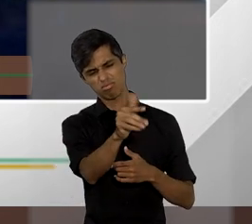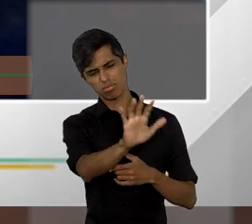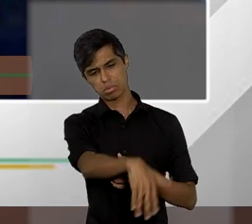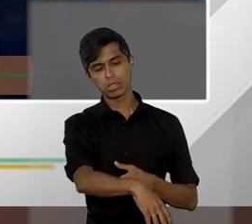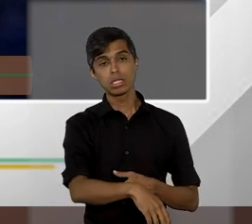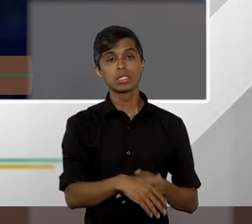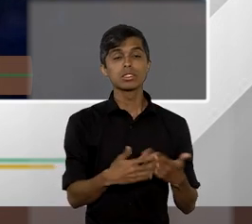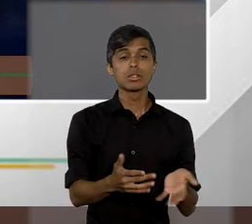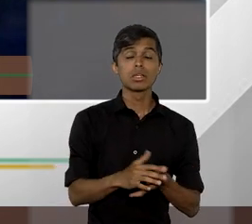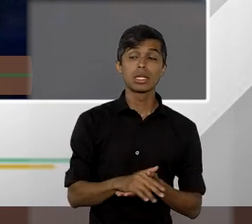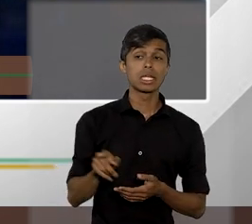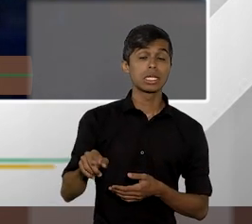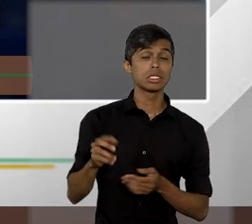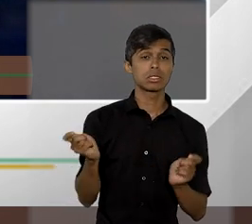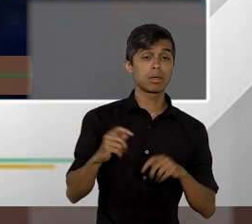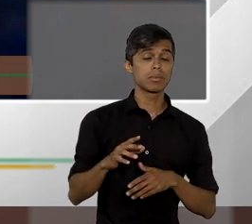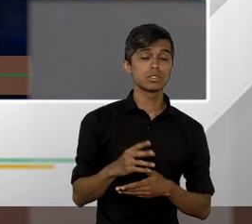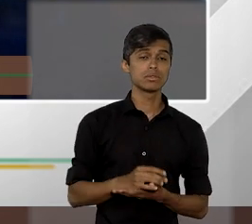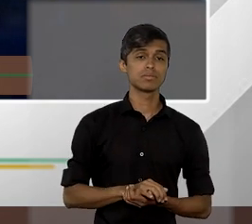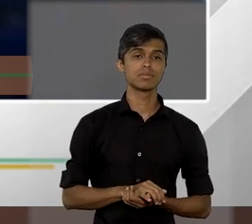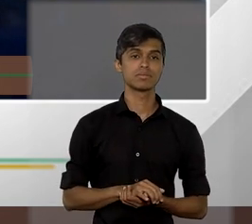questão por exemplo é